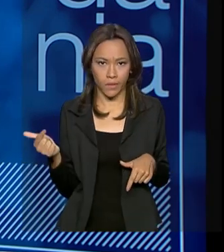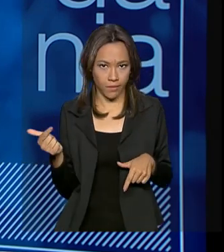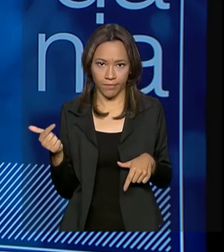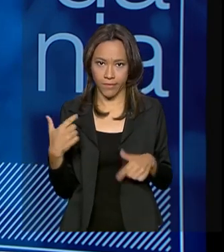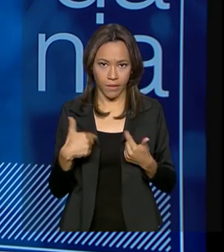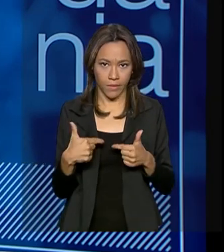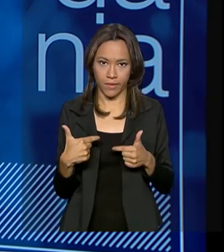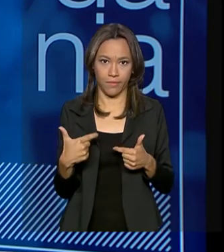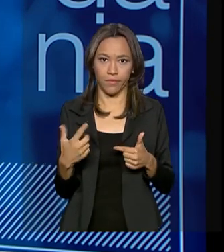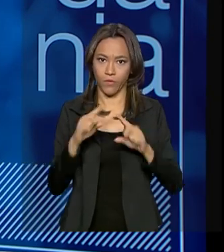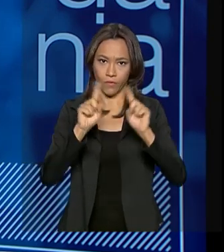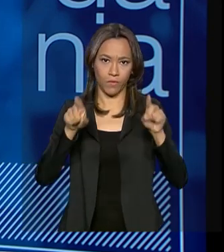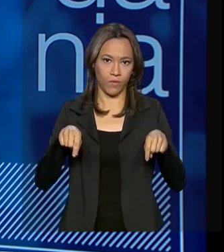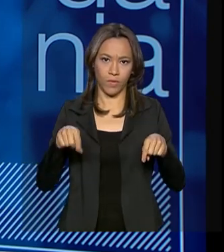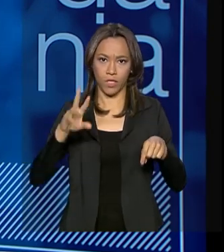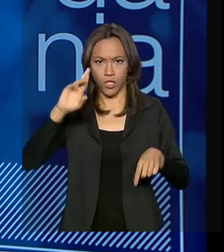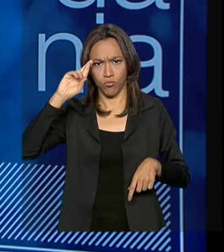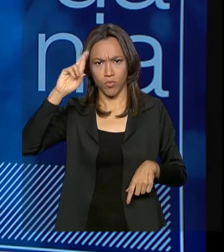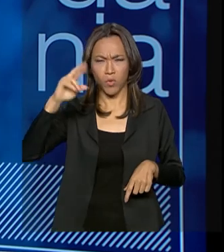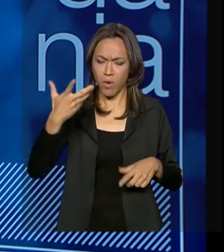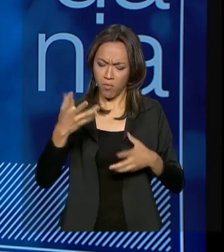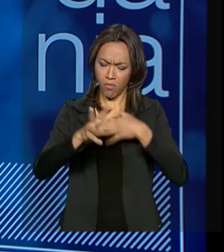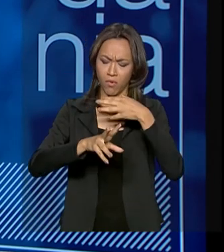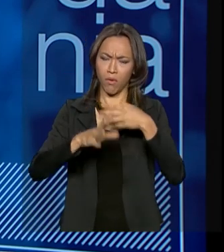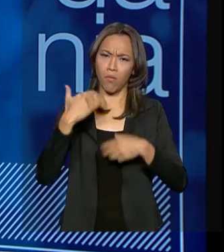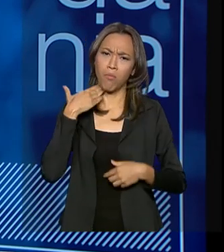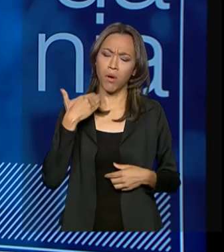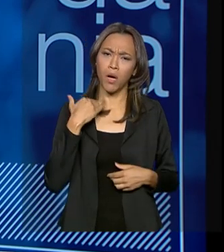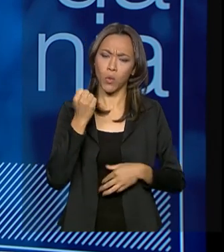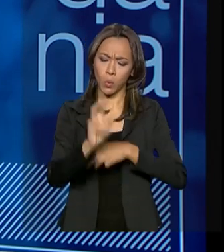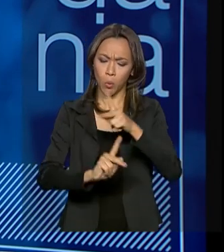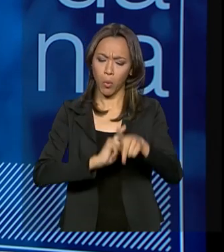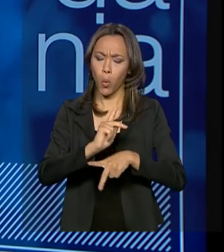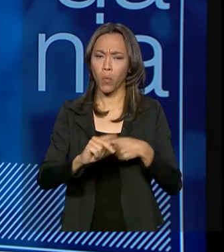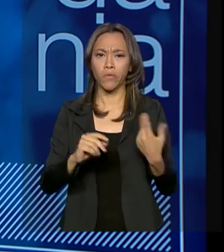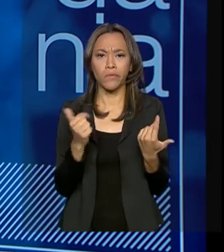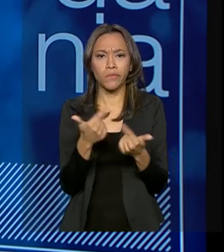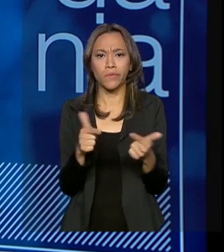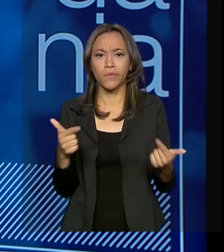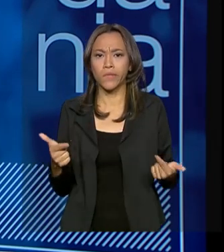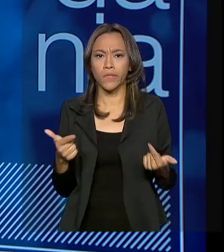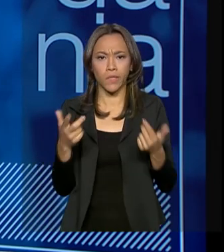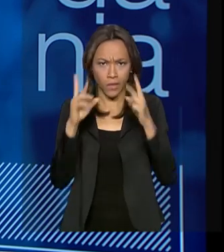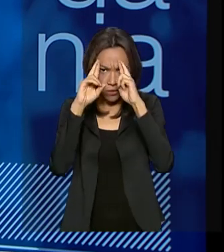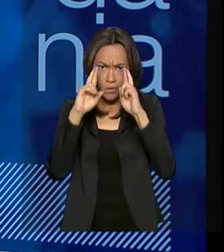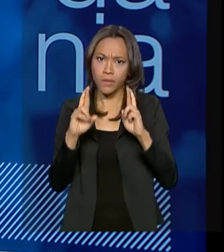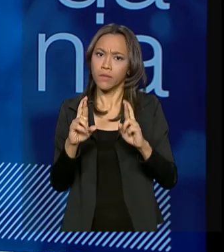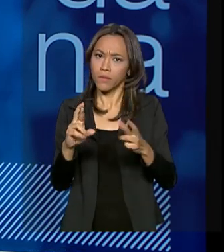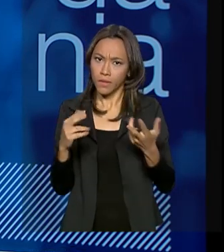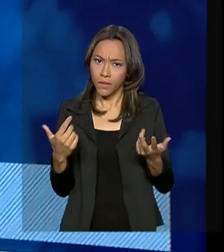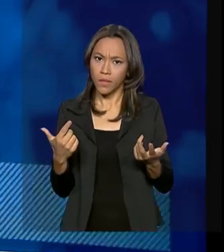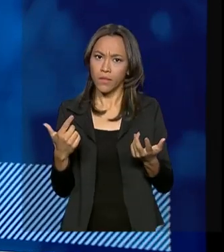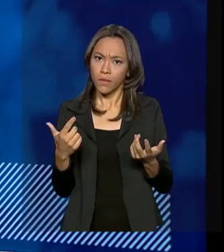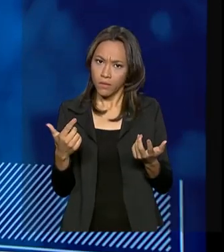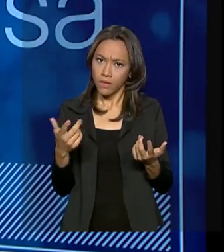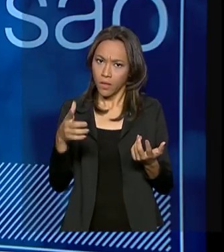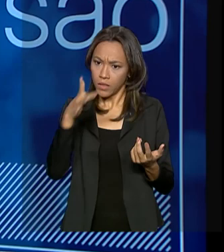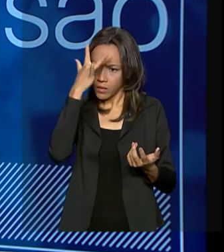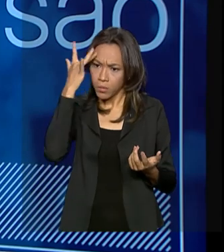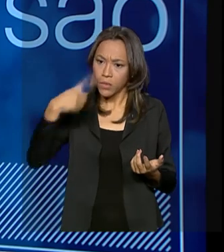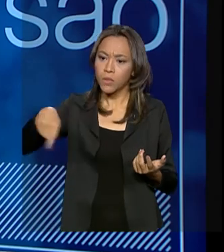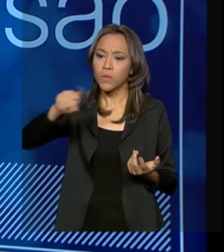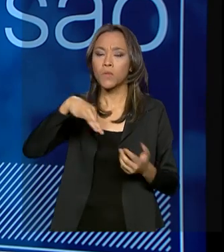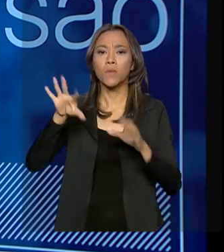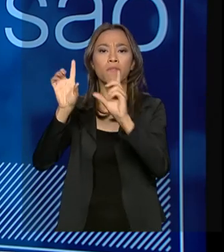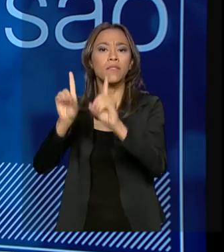Inaceitável, inacreditável. Quer dizer, o Banco do Povo não tinha o respeito como deveria ser pelas pessoas com deficiência nem pelas